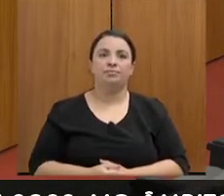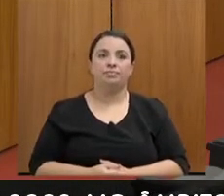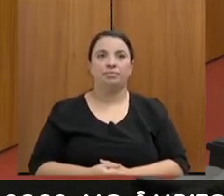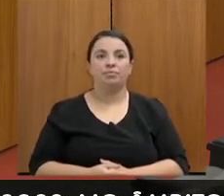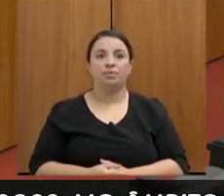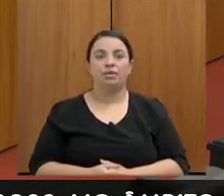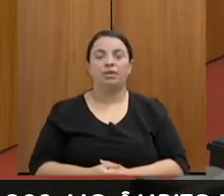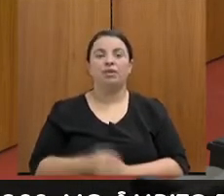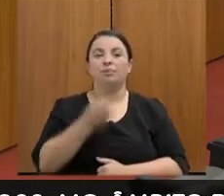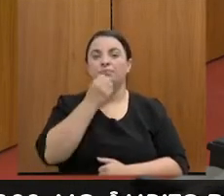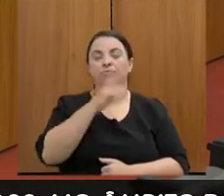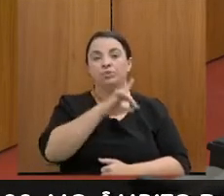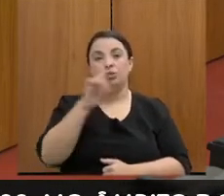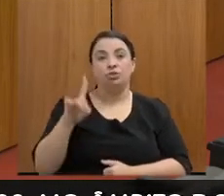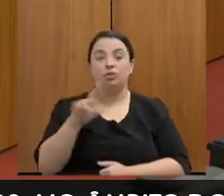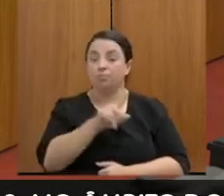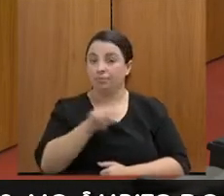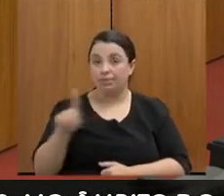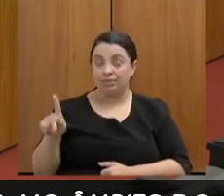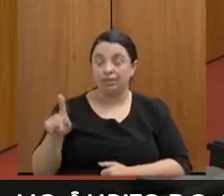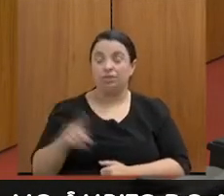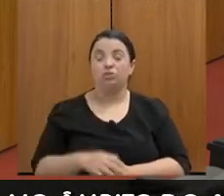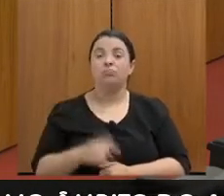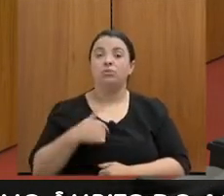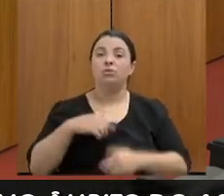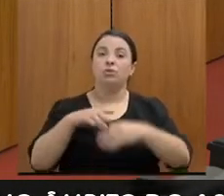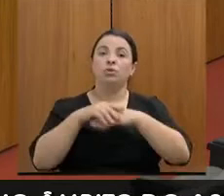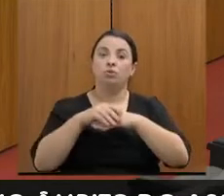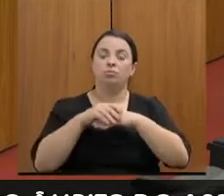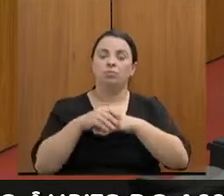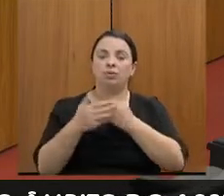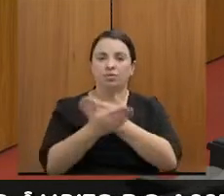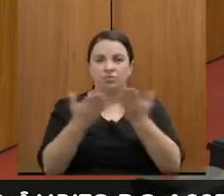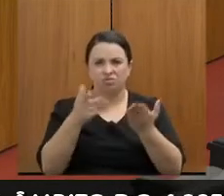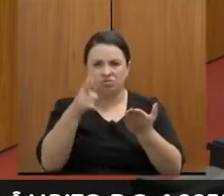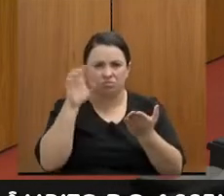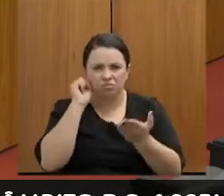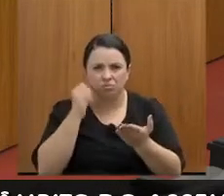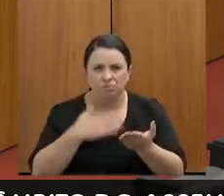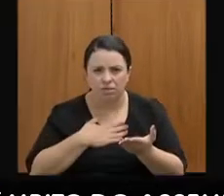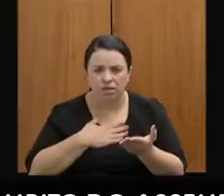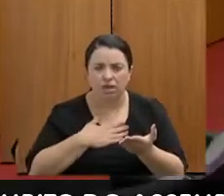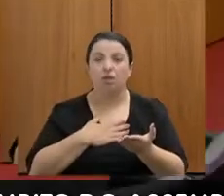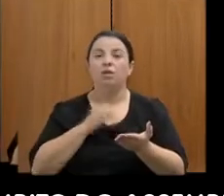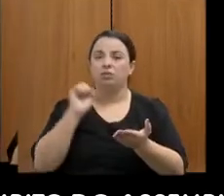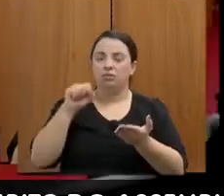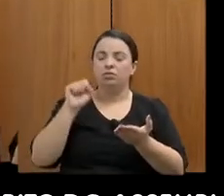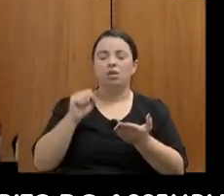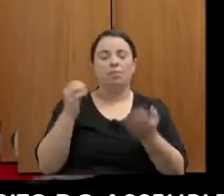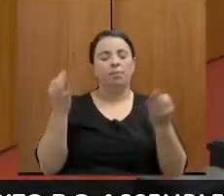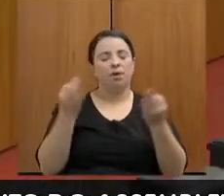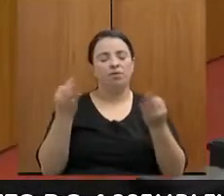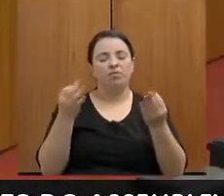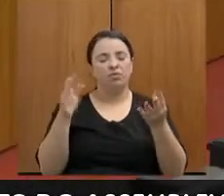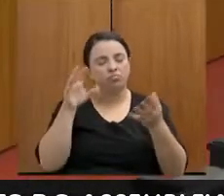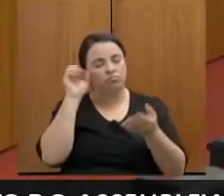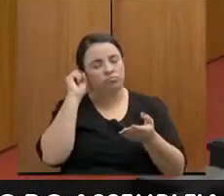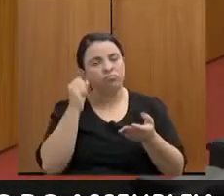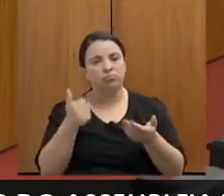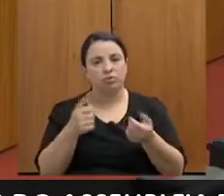Bom dia, presidente. Eu gostaria de cumprimentá-lo. Vocês estão me ouvindo? Sim, escuto perfeitamente. Fique à vontade.